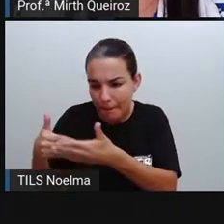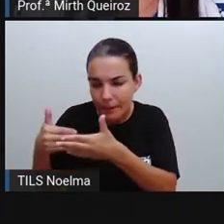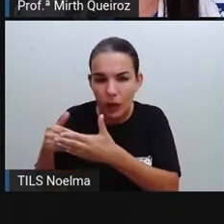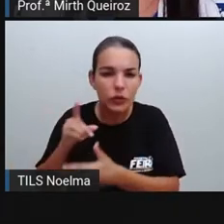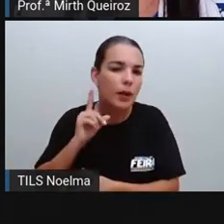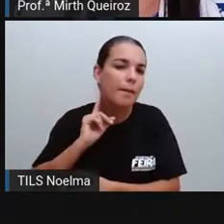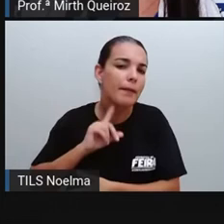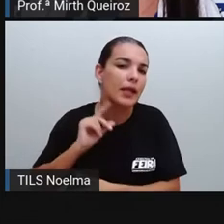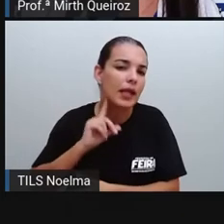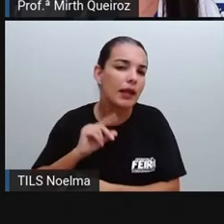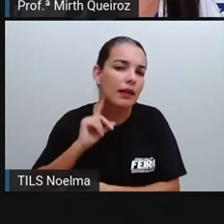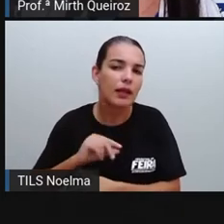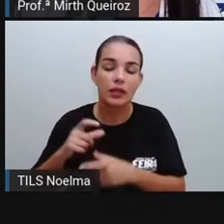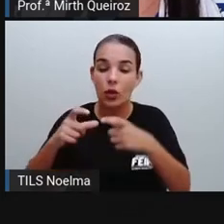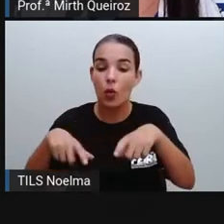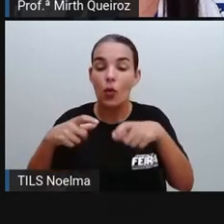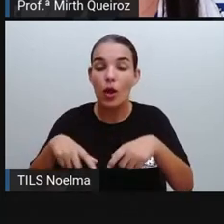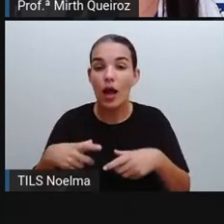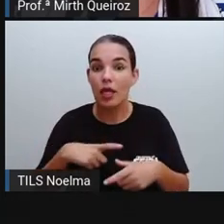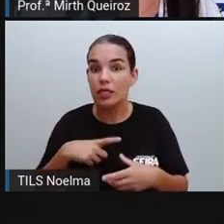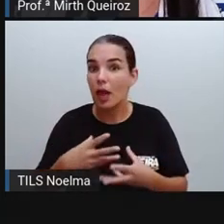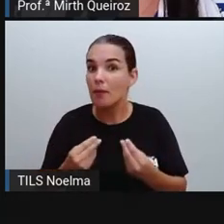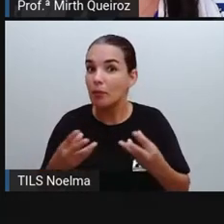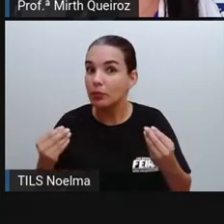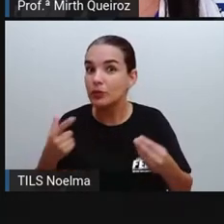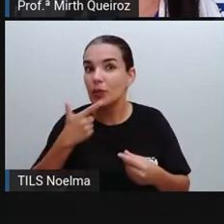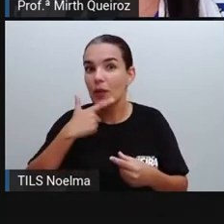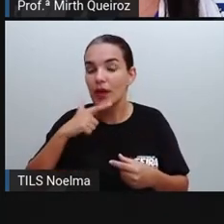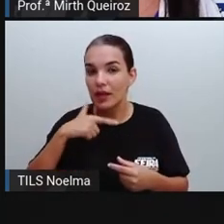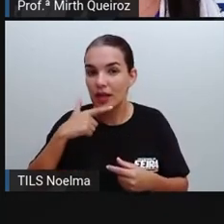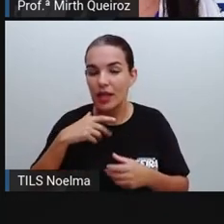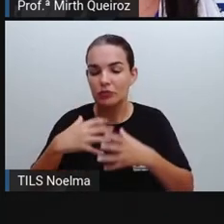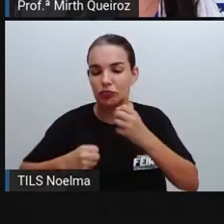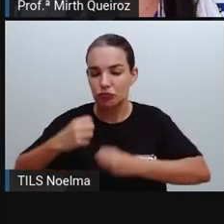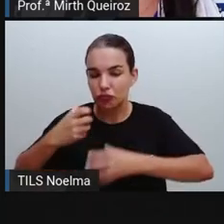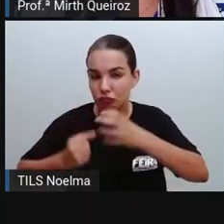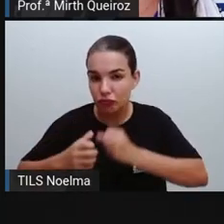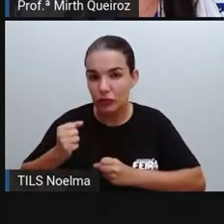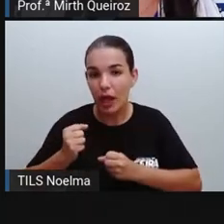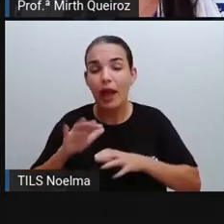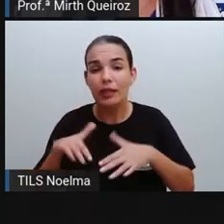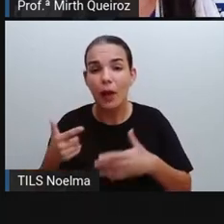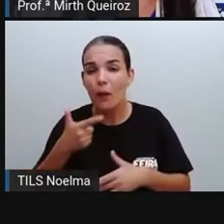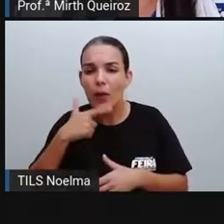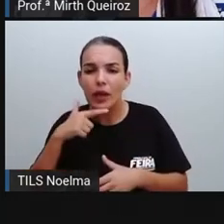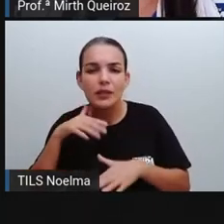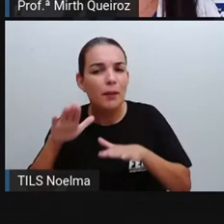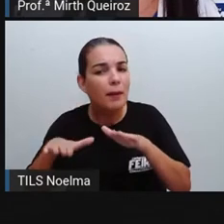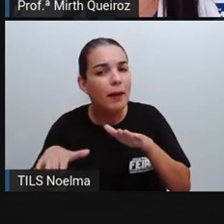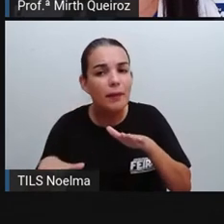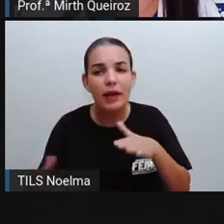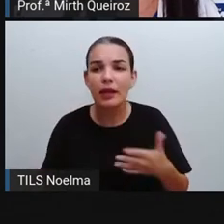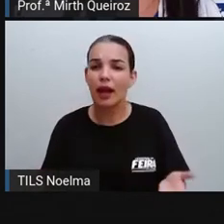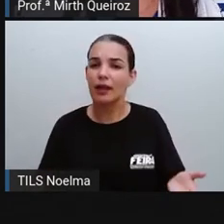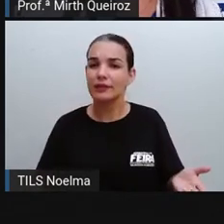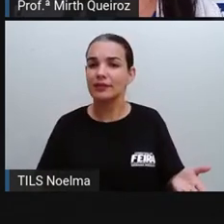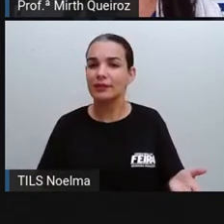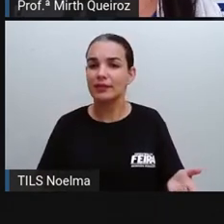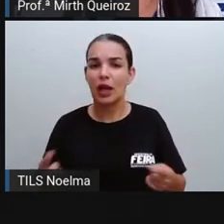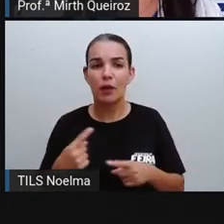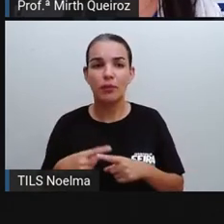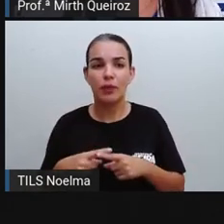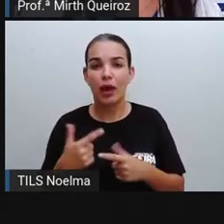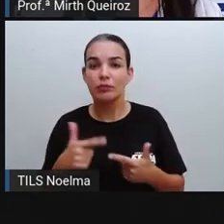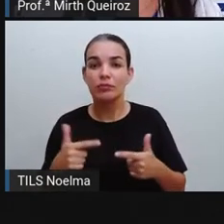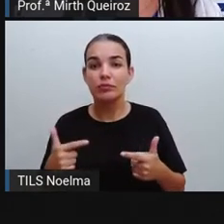Gerais, por exemplo, que é um local onde há uma grande produção de leite, o queijo se torna mais barato, né? E